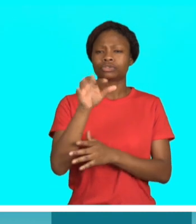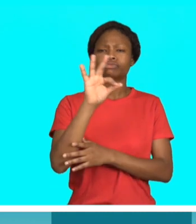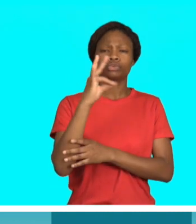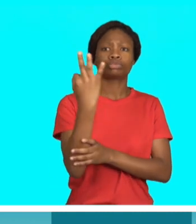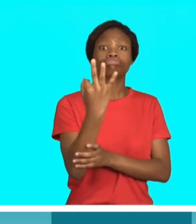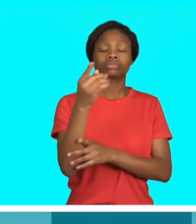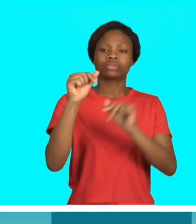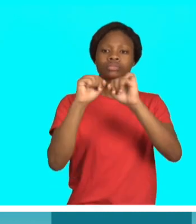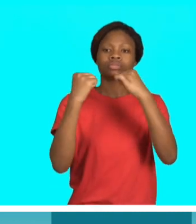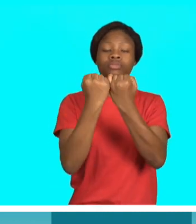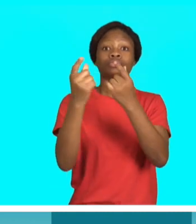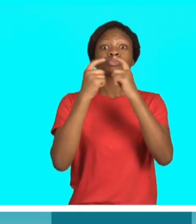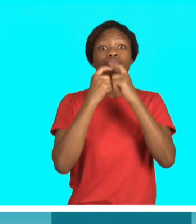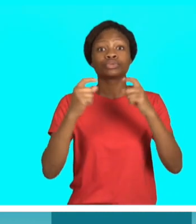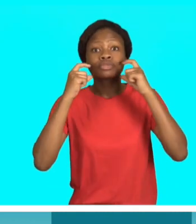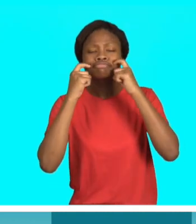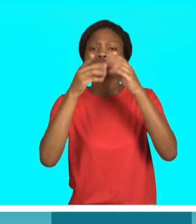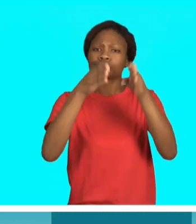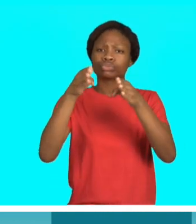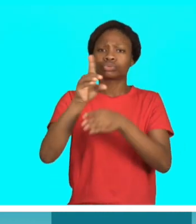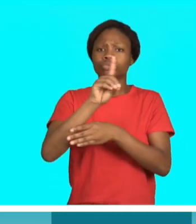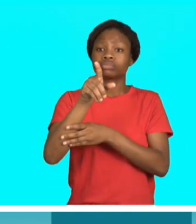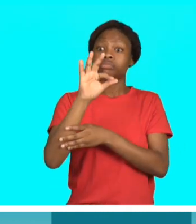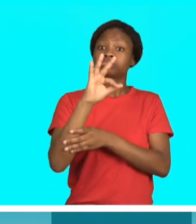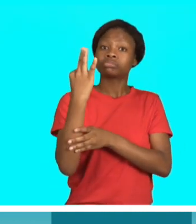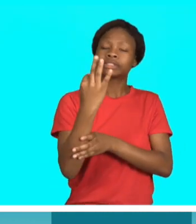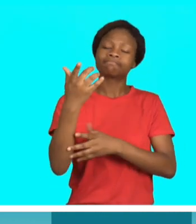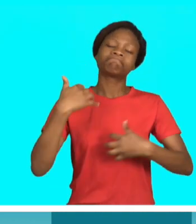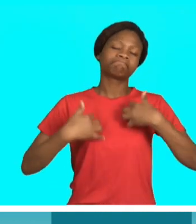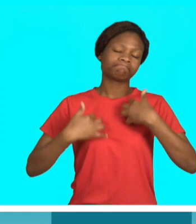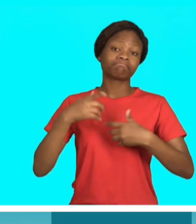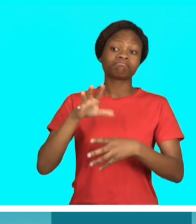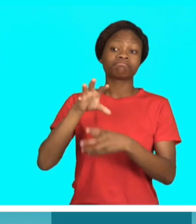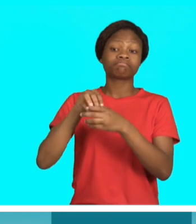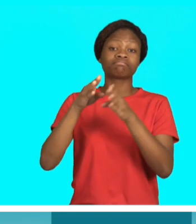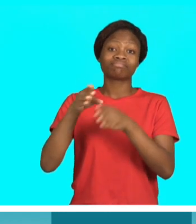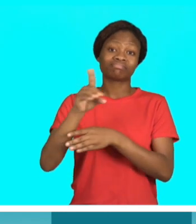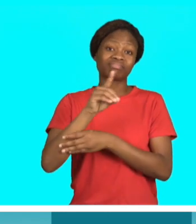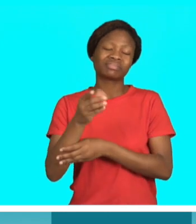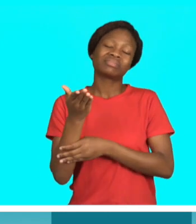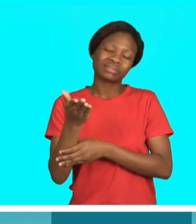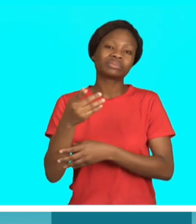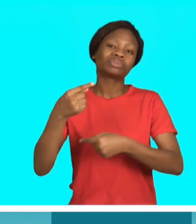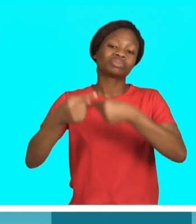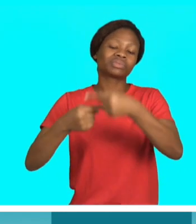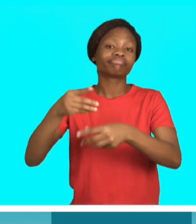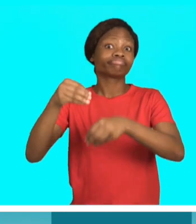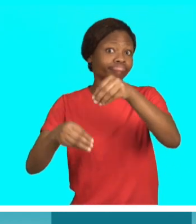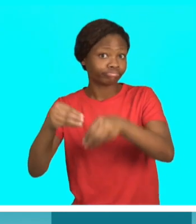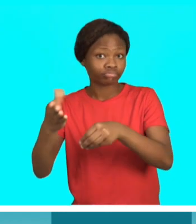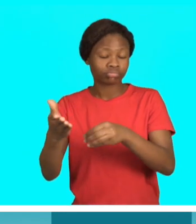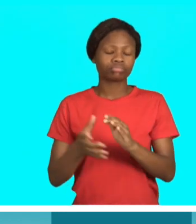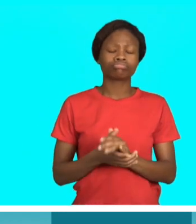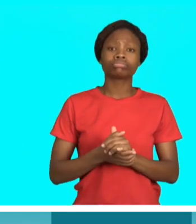O Fórum das Associações Moçambicanas de Pessoas com Deficiência, FAMOD, está preocupado com a inclusão de pessoas com